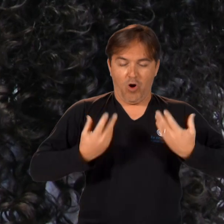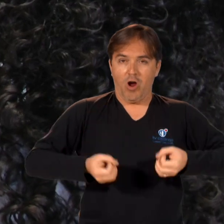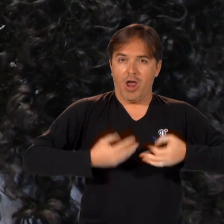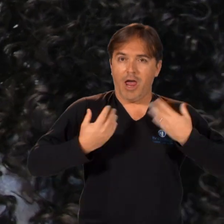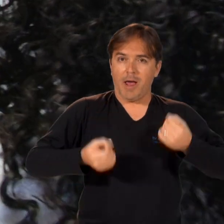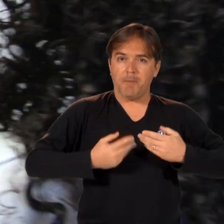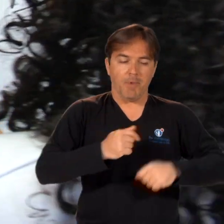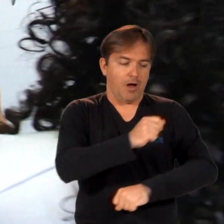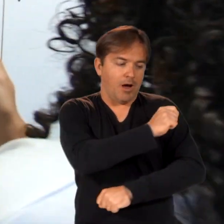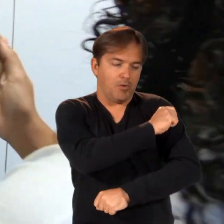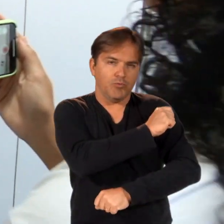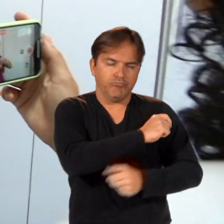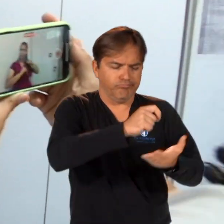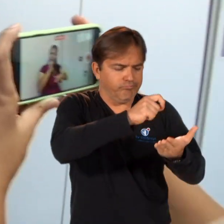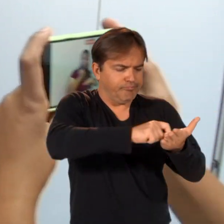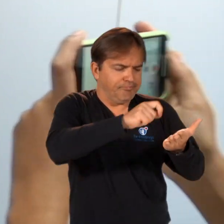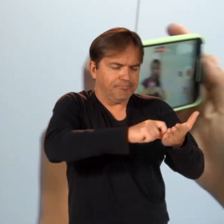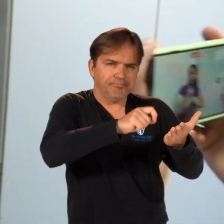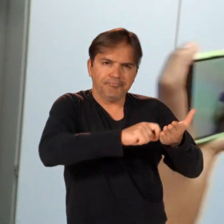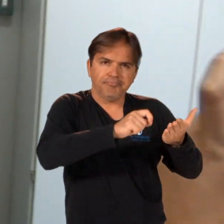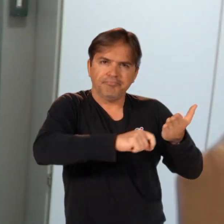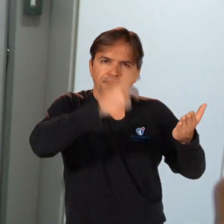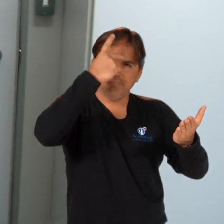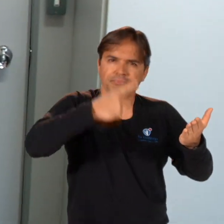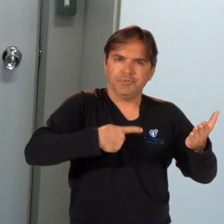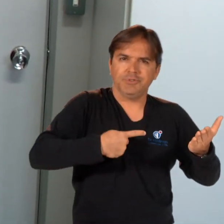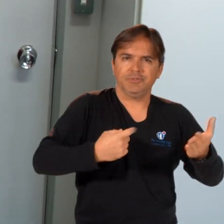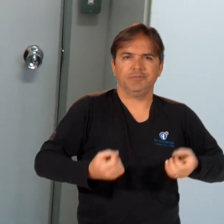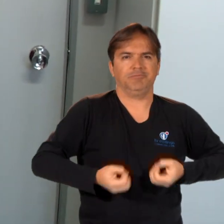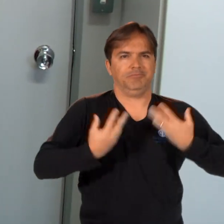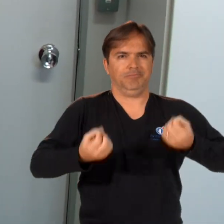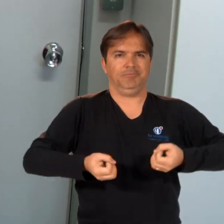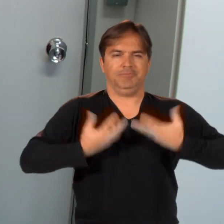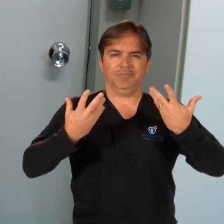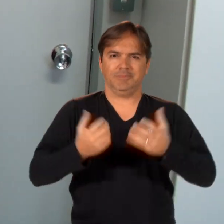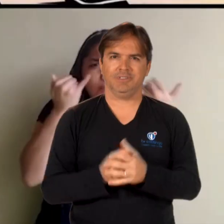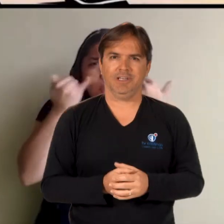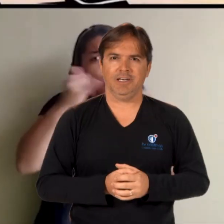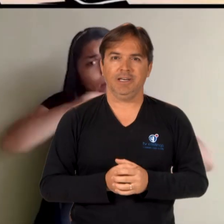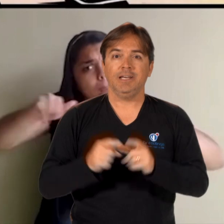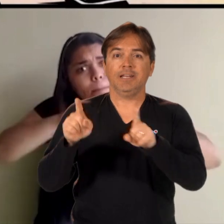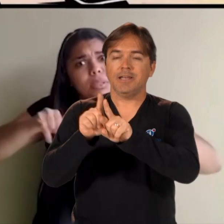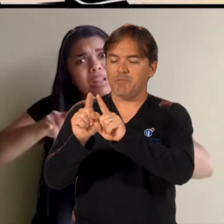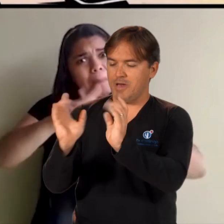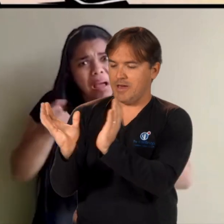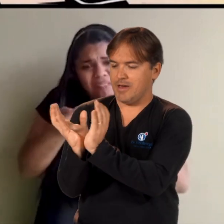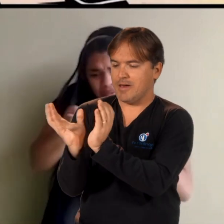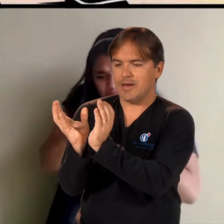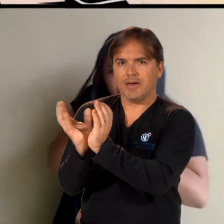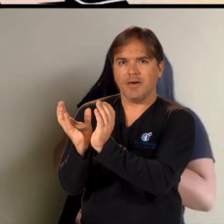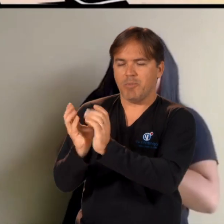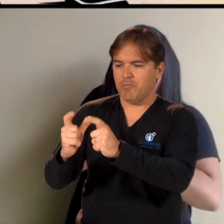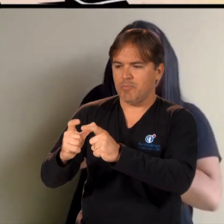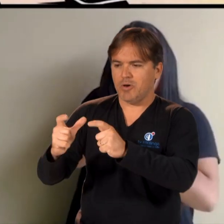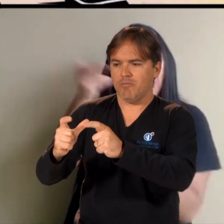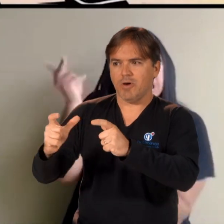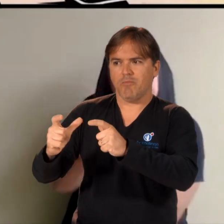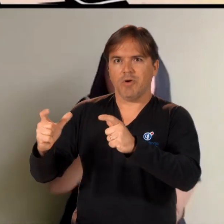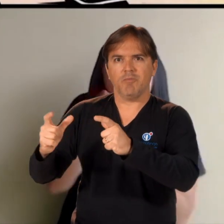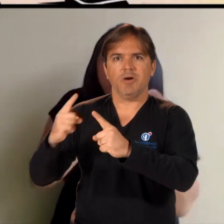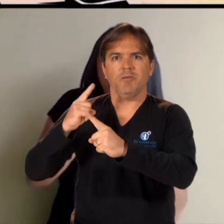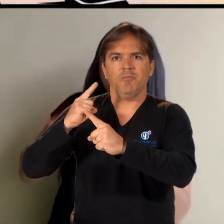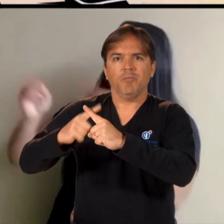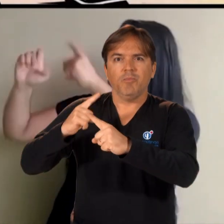são de autoria dos próprios estudantes do projeto. Além disso, a equipe precisou crescer para que os vídeos